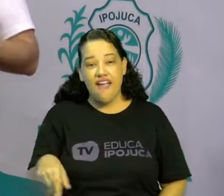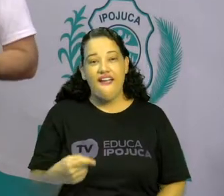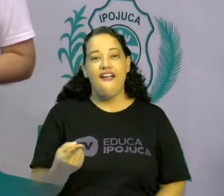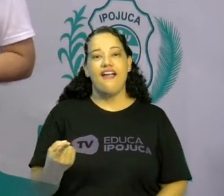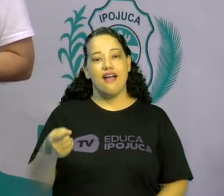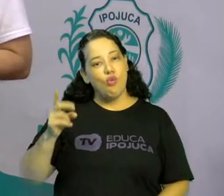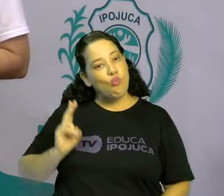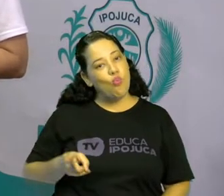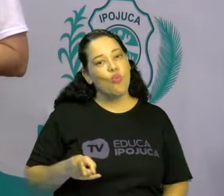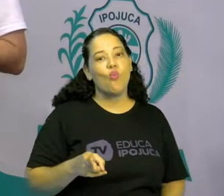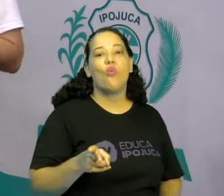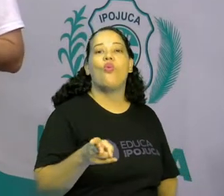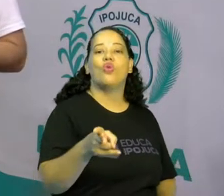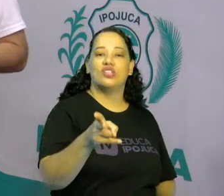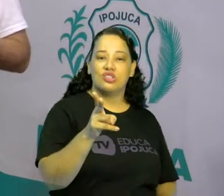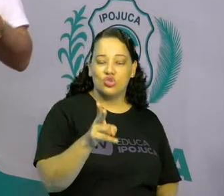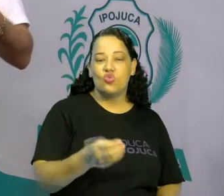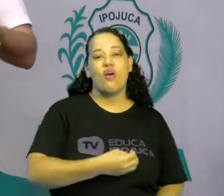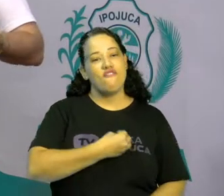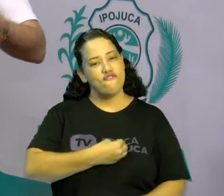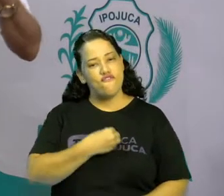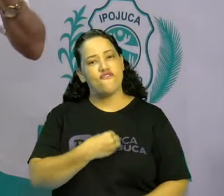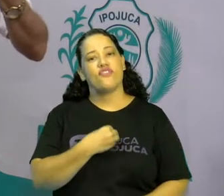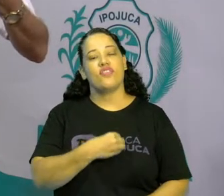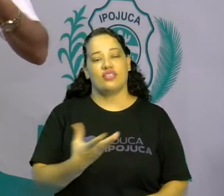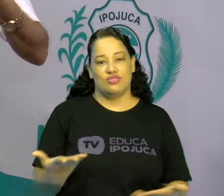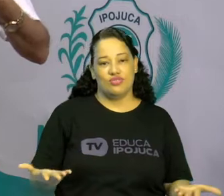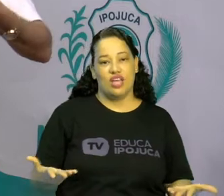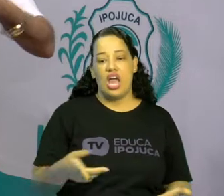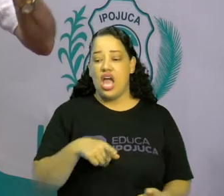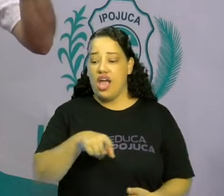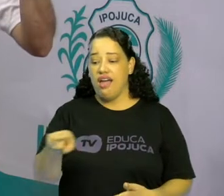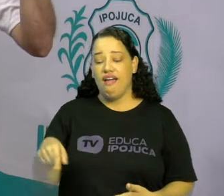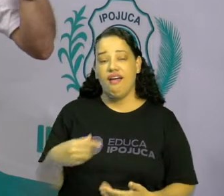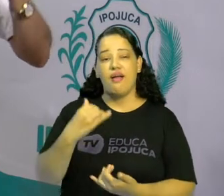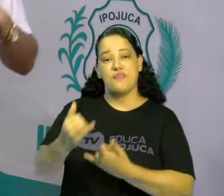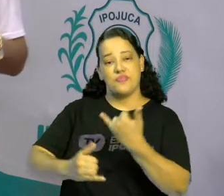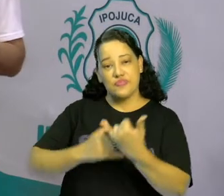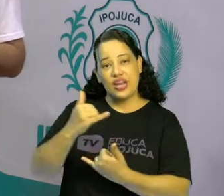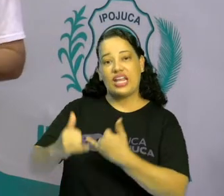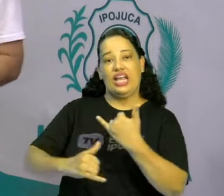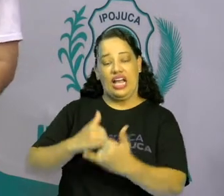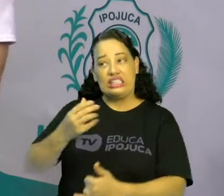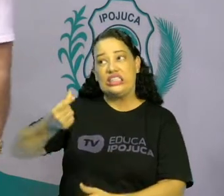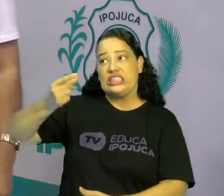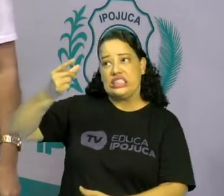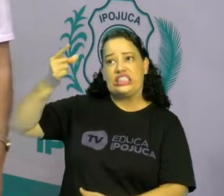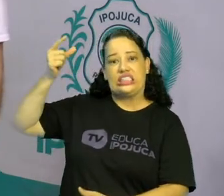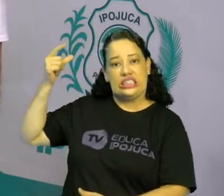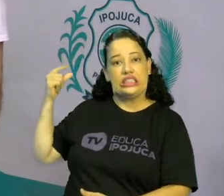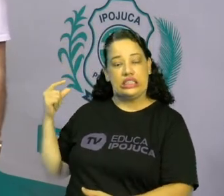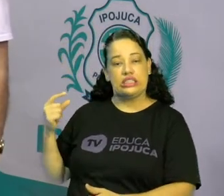continuam vivas. Mesmo aquelas brincadeiras mais antigas.